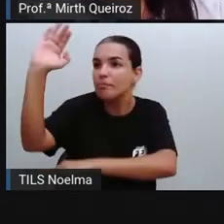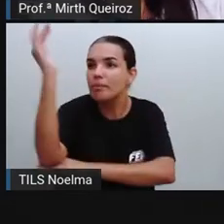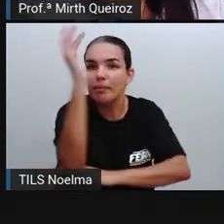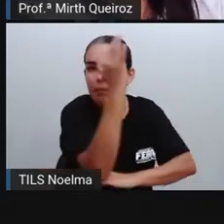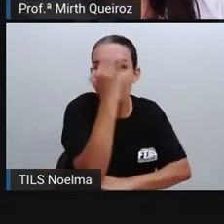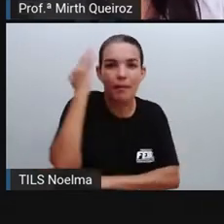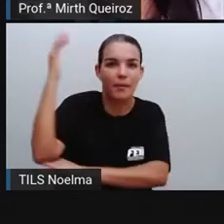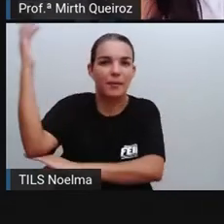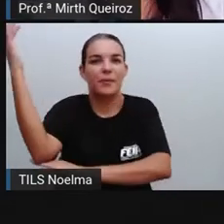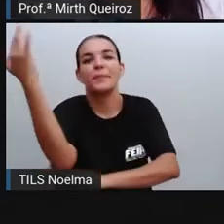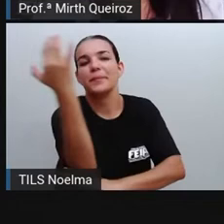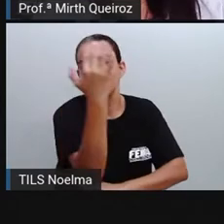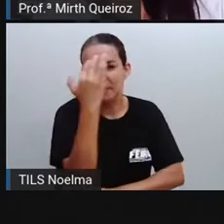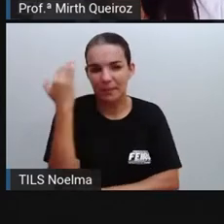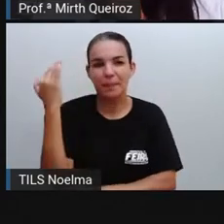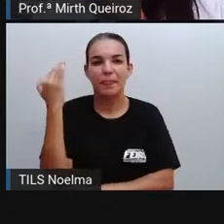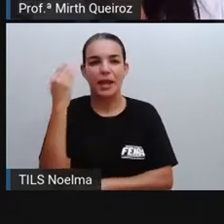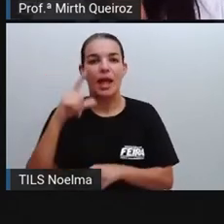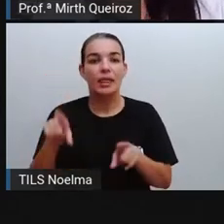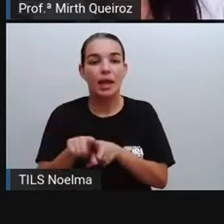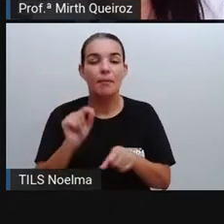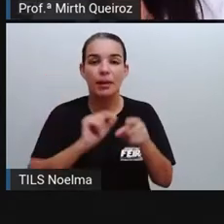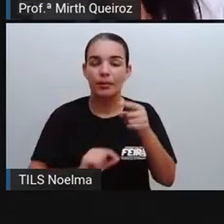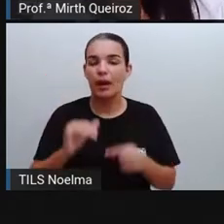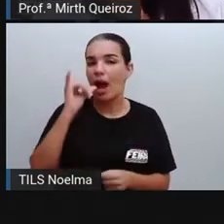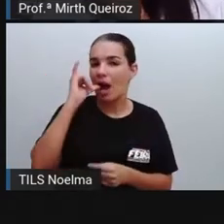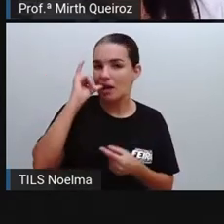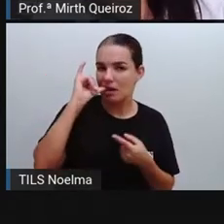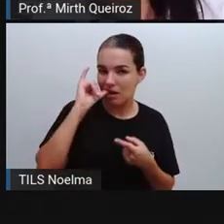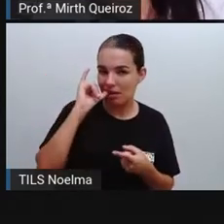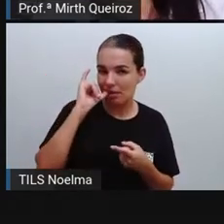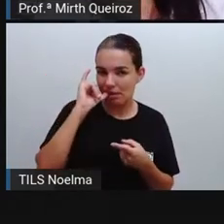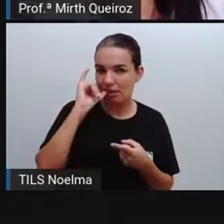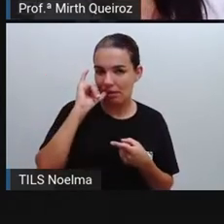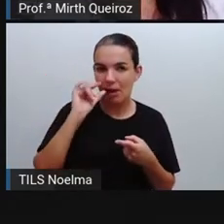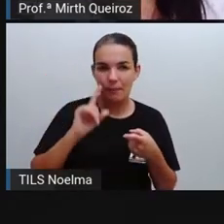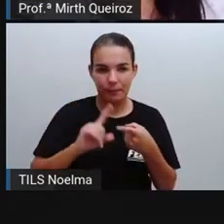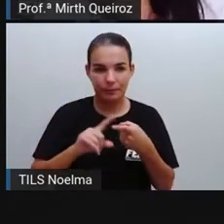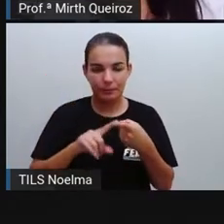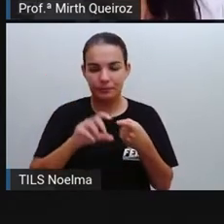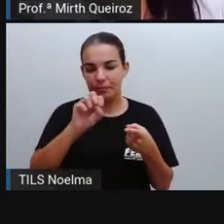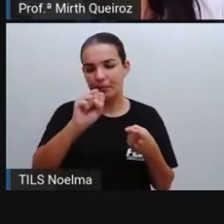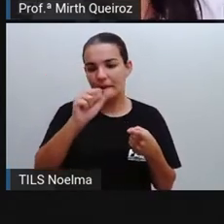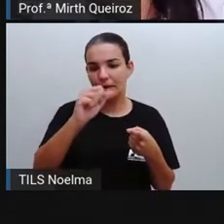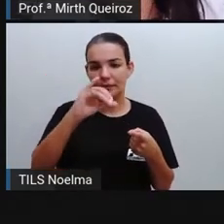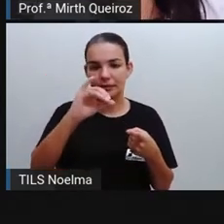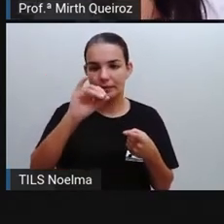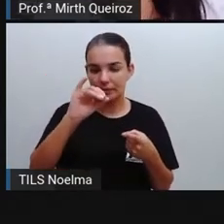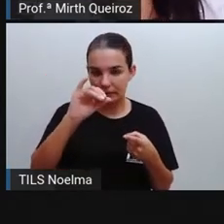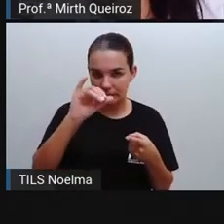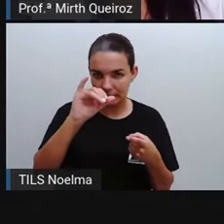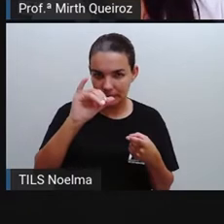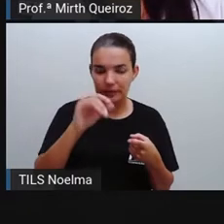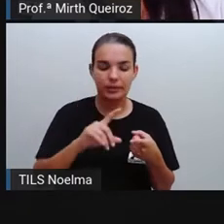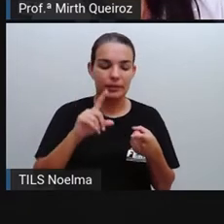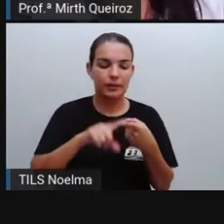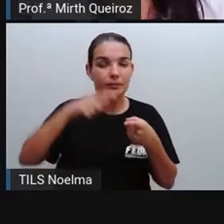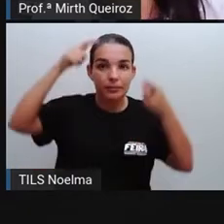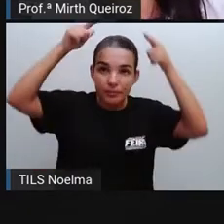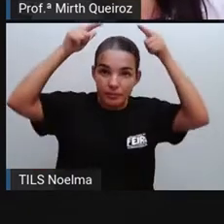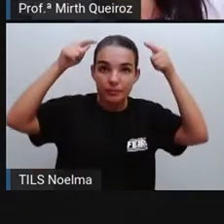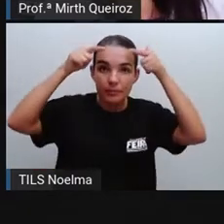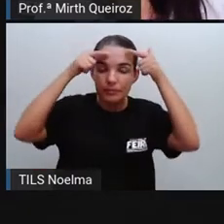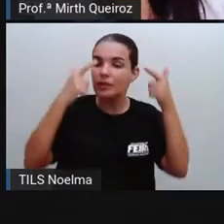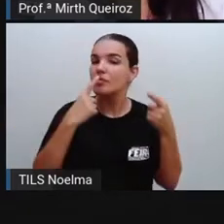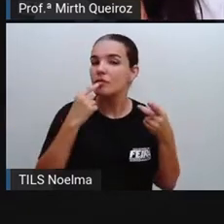Das florestas. Nós temos o Saci Pererê, aquele que tem uma perna só, que usa o gorro, né?